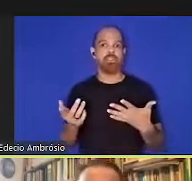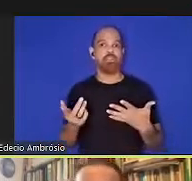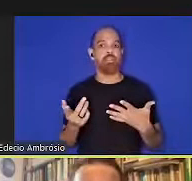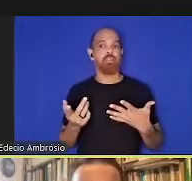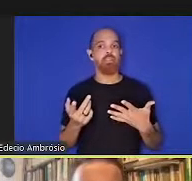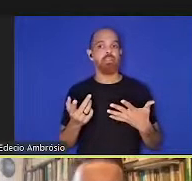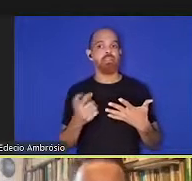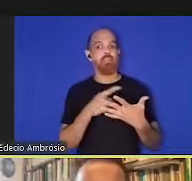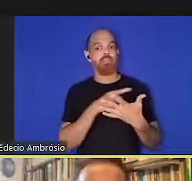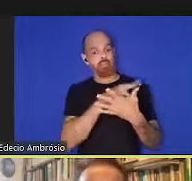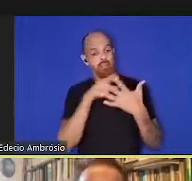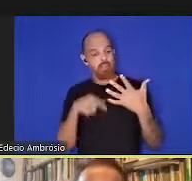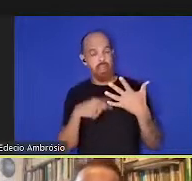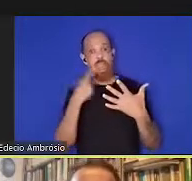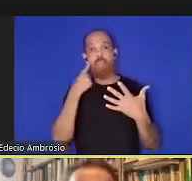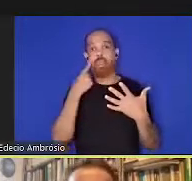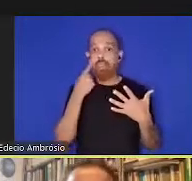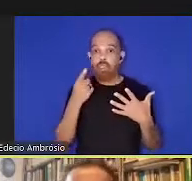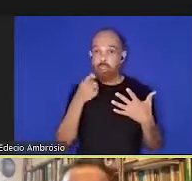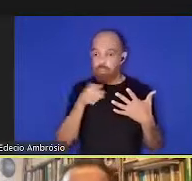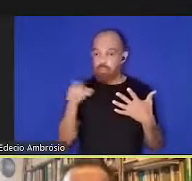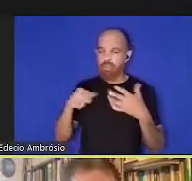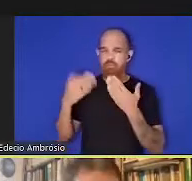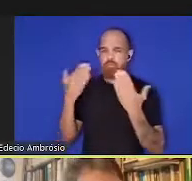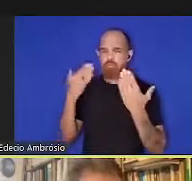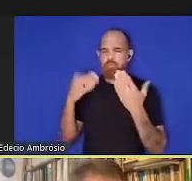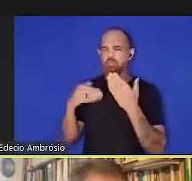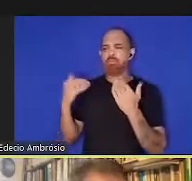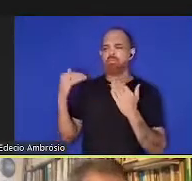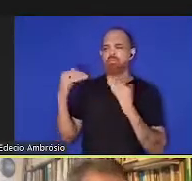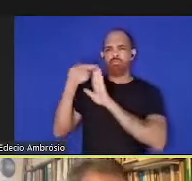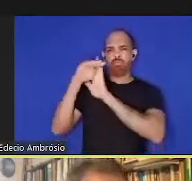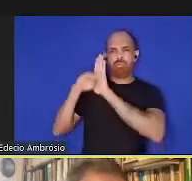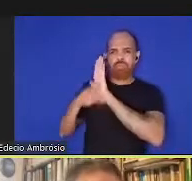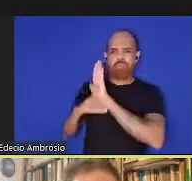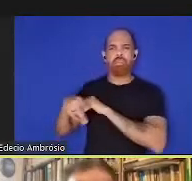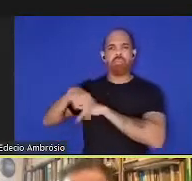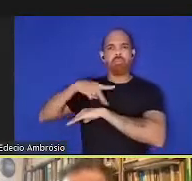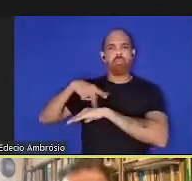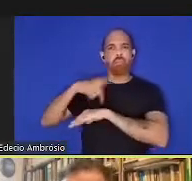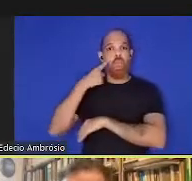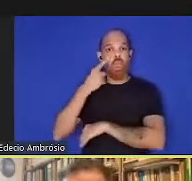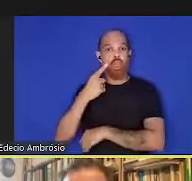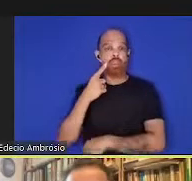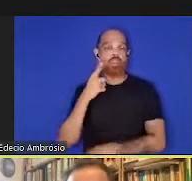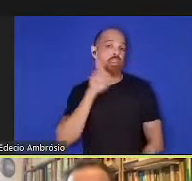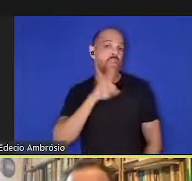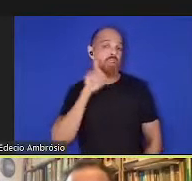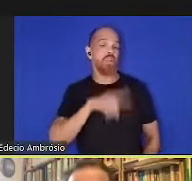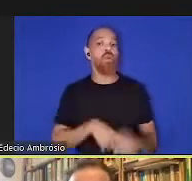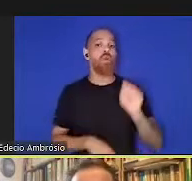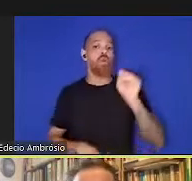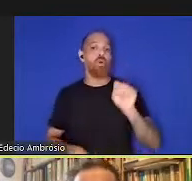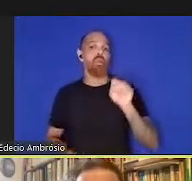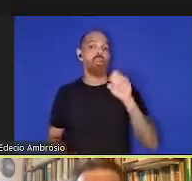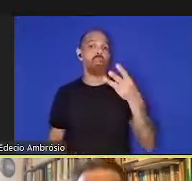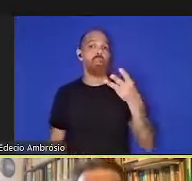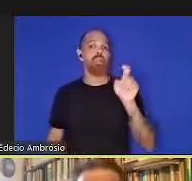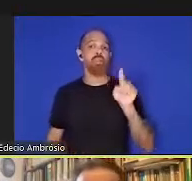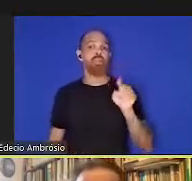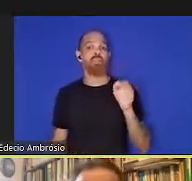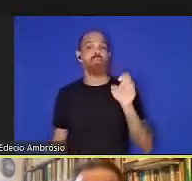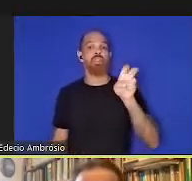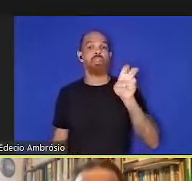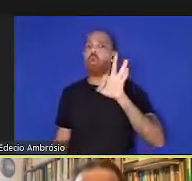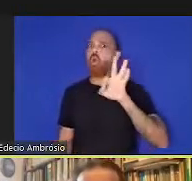e se você ranquear esses países, aqui estava os Estados Unidos, 83,5, com um